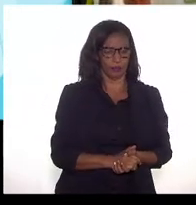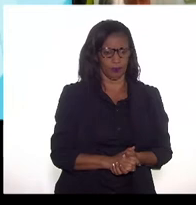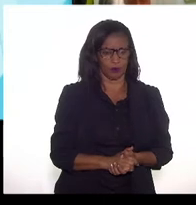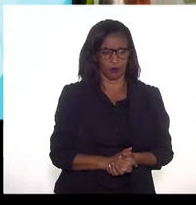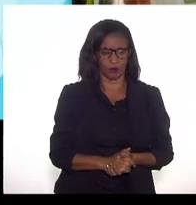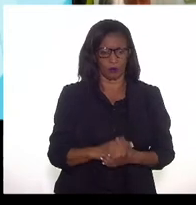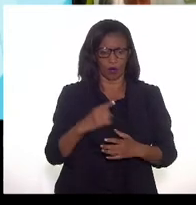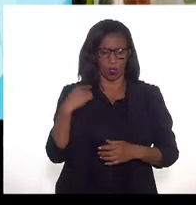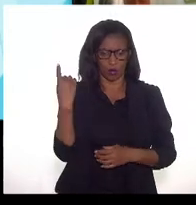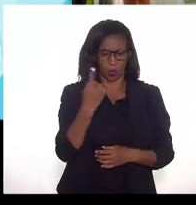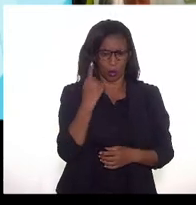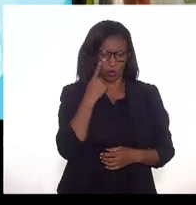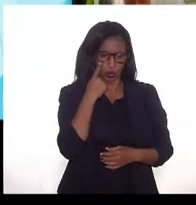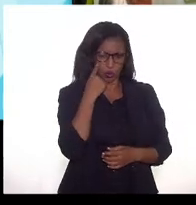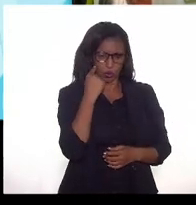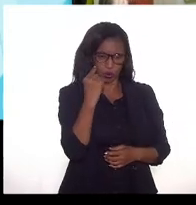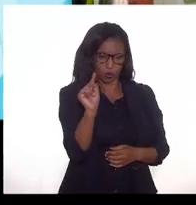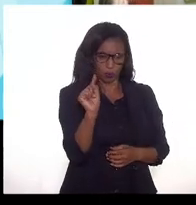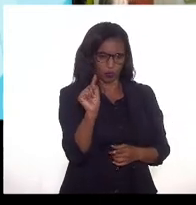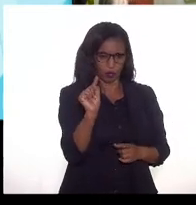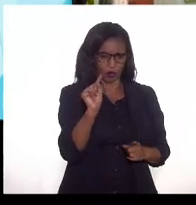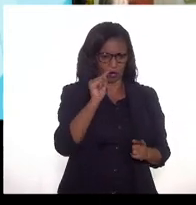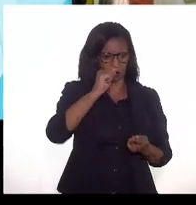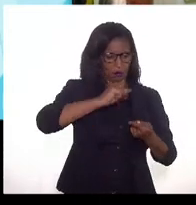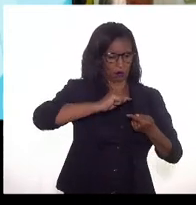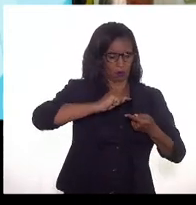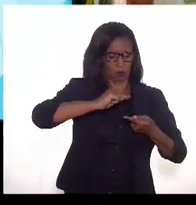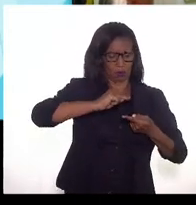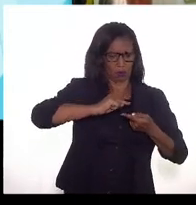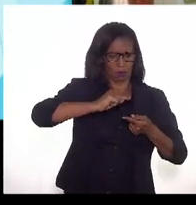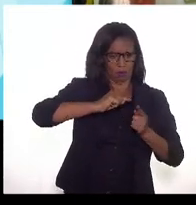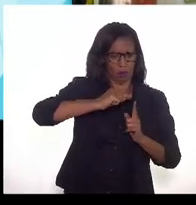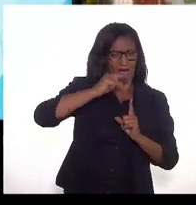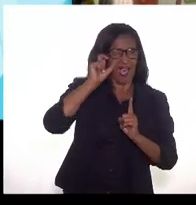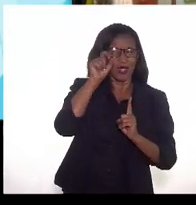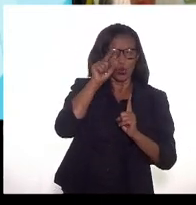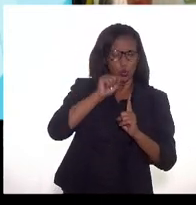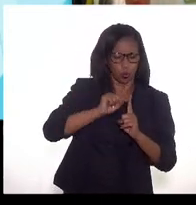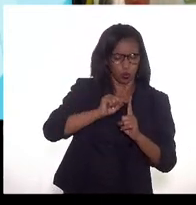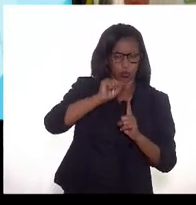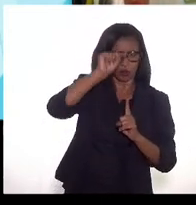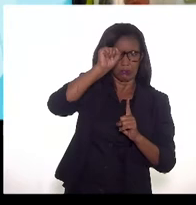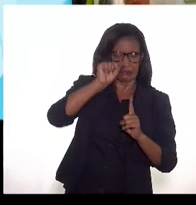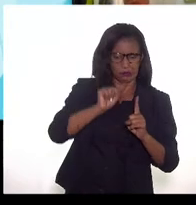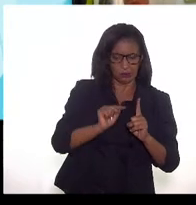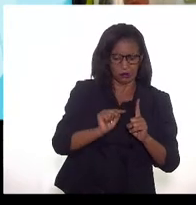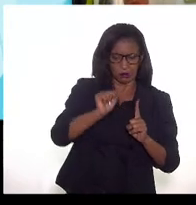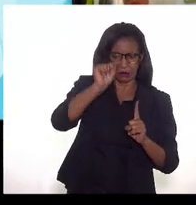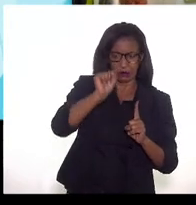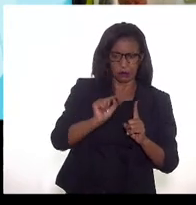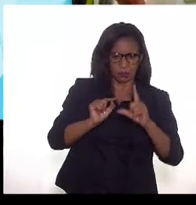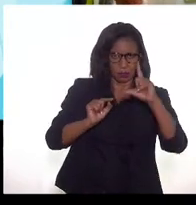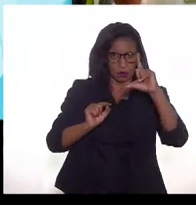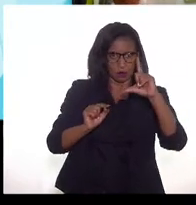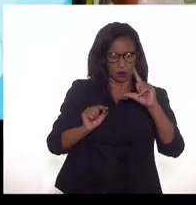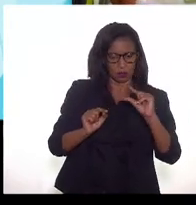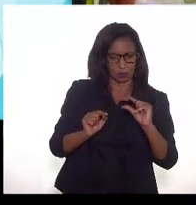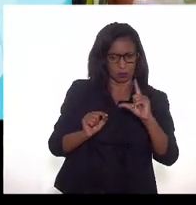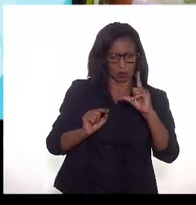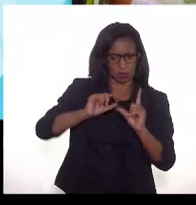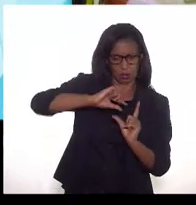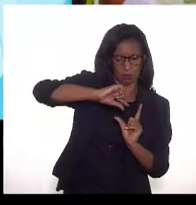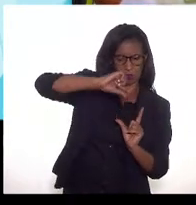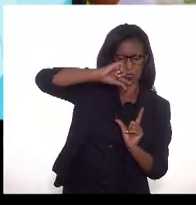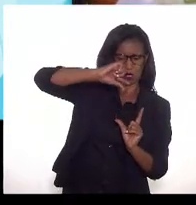estamos vendo uma reinjeção que são as barras azul, azul marinho crescentes e nós